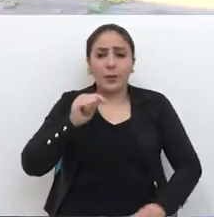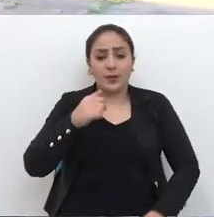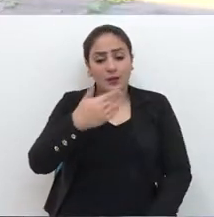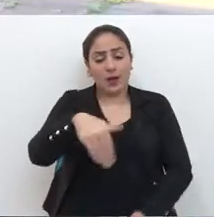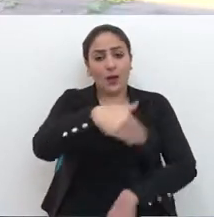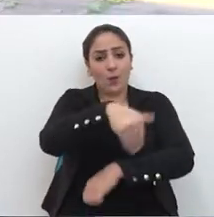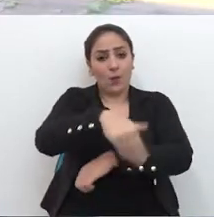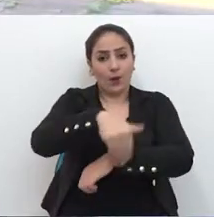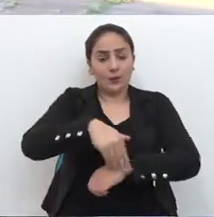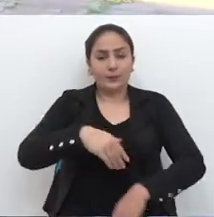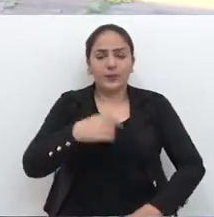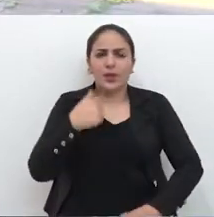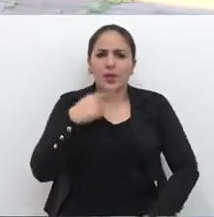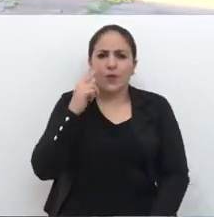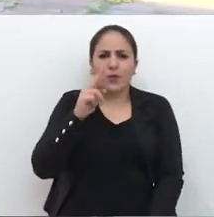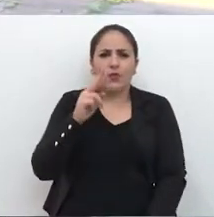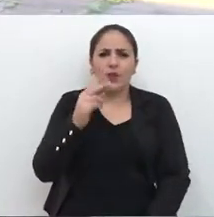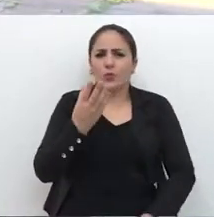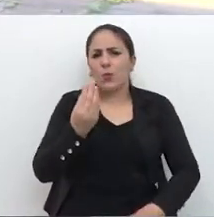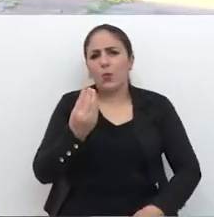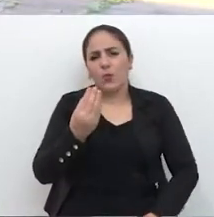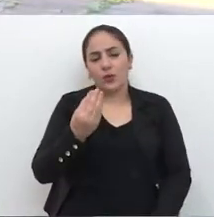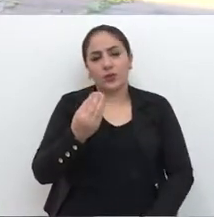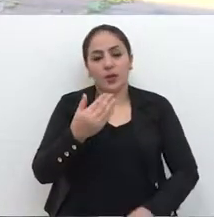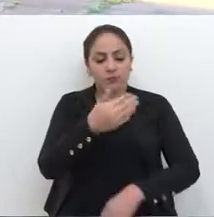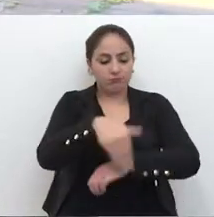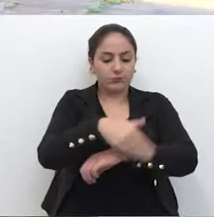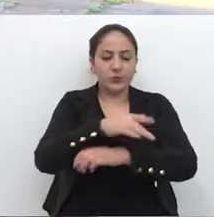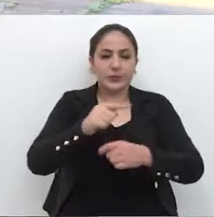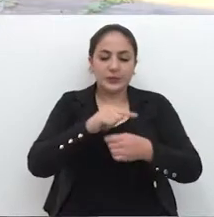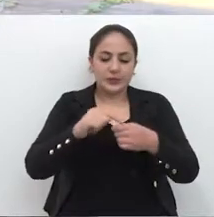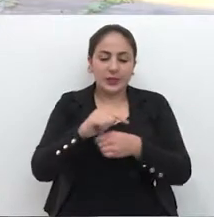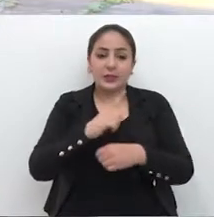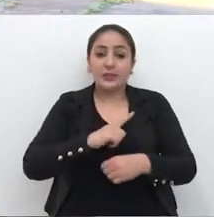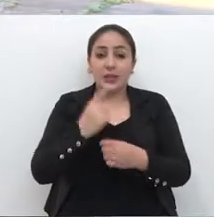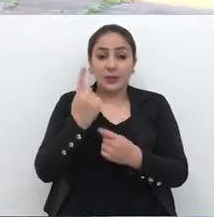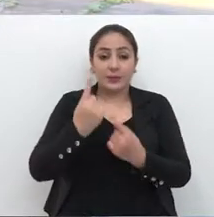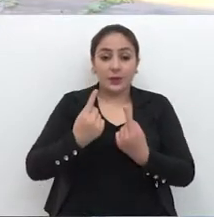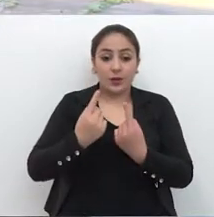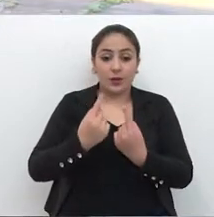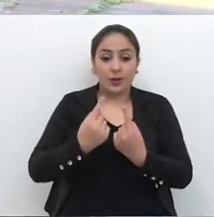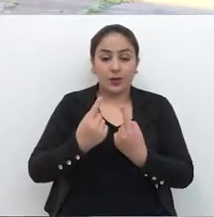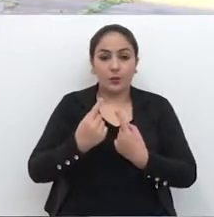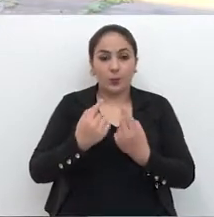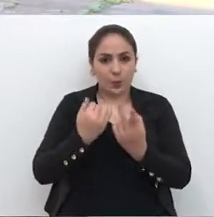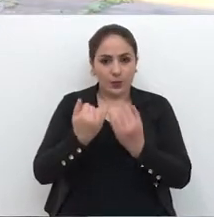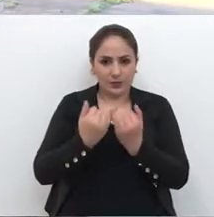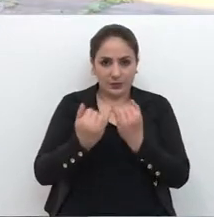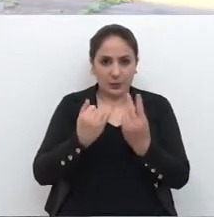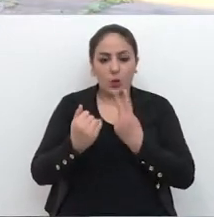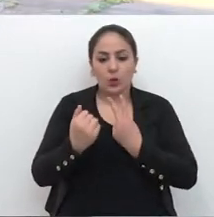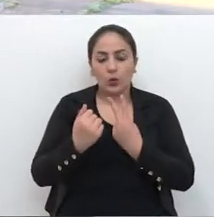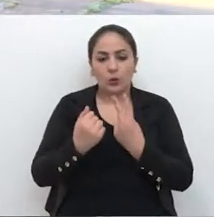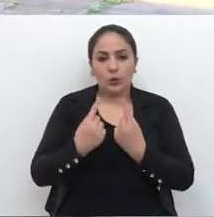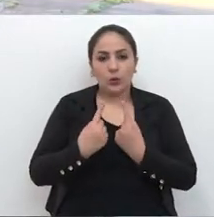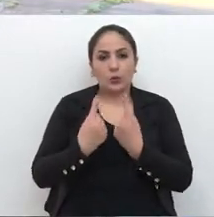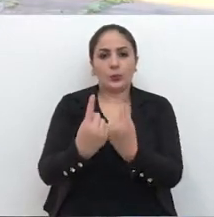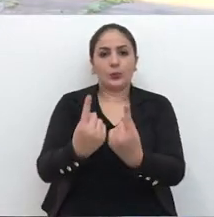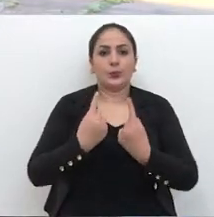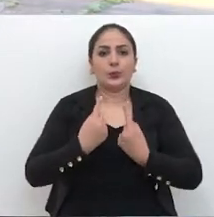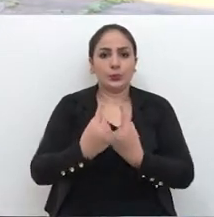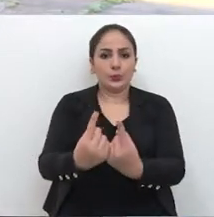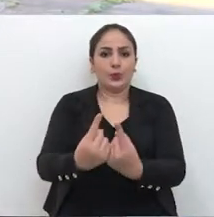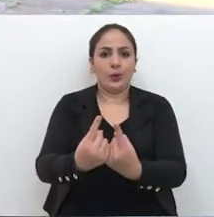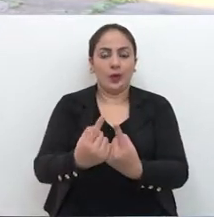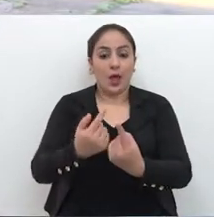preocupar com essa rua aqui. Eu vejo que muitas ruas da cidade têm mão única. Aqui é um exemplo que eu acho que